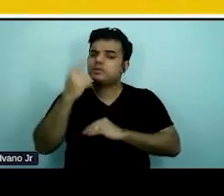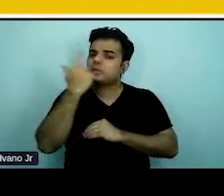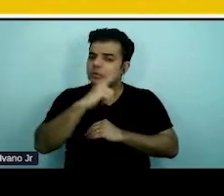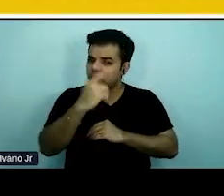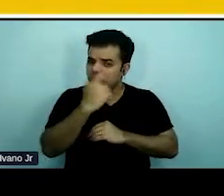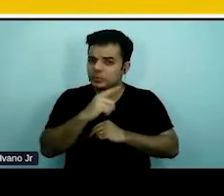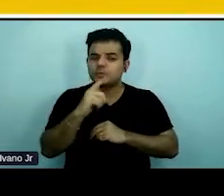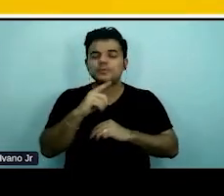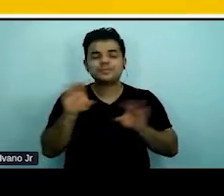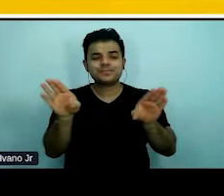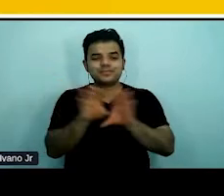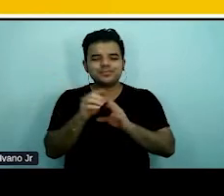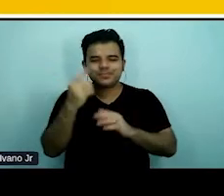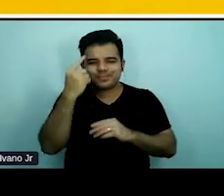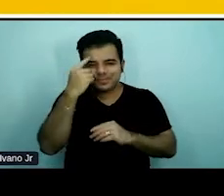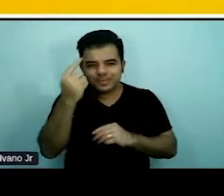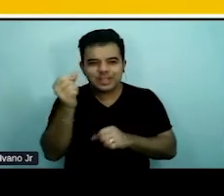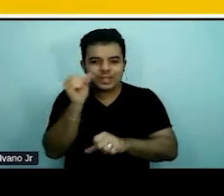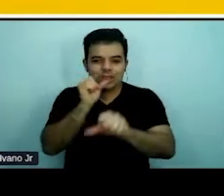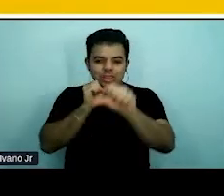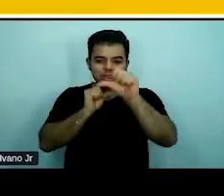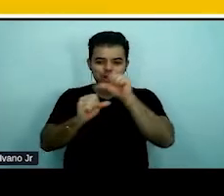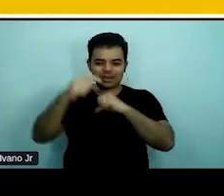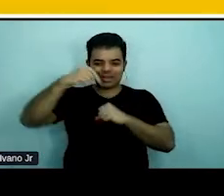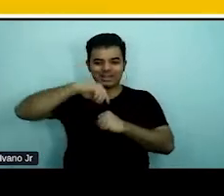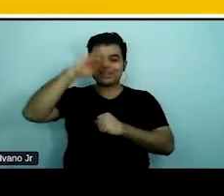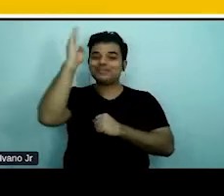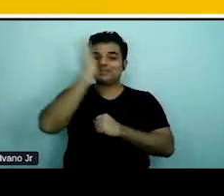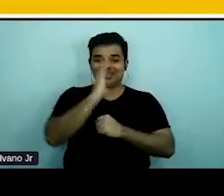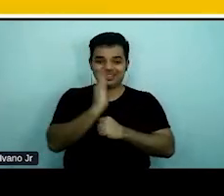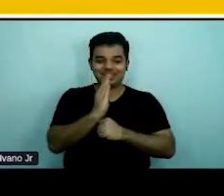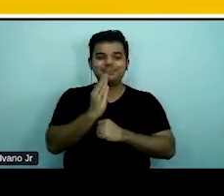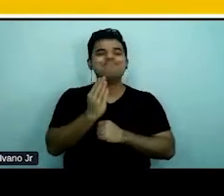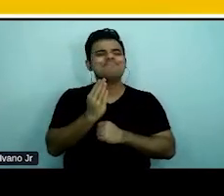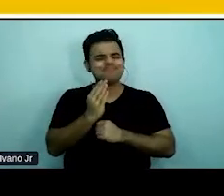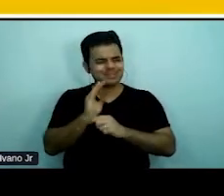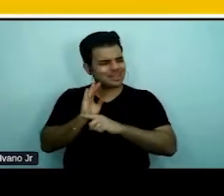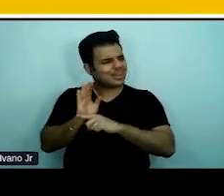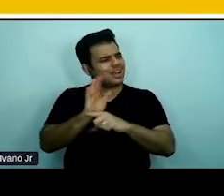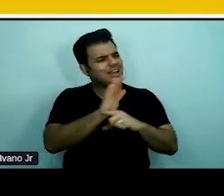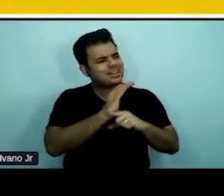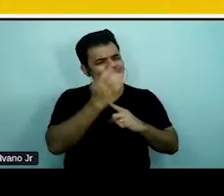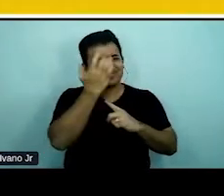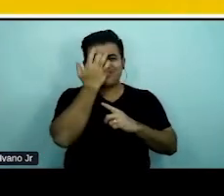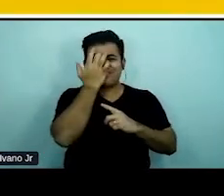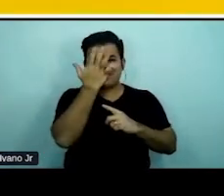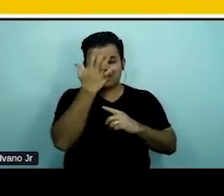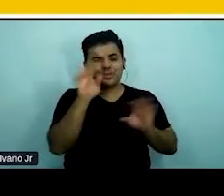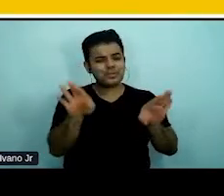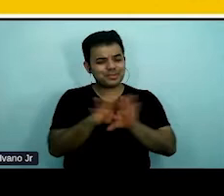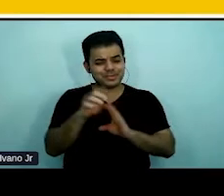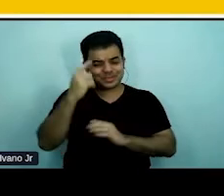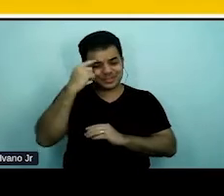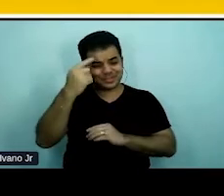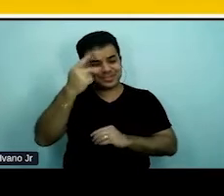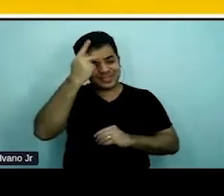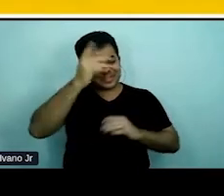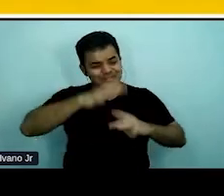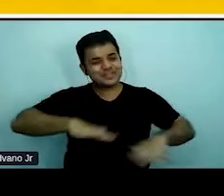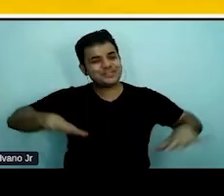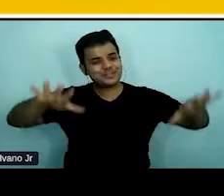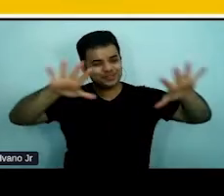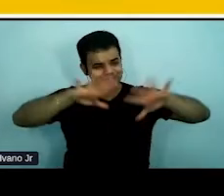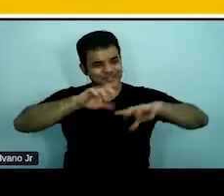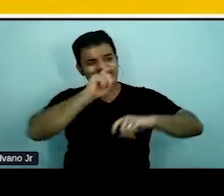isso, se trouxéssemos isso para o Brasil, o quanto isso facilitaria, por exemplo, o dia a dia de